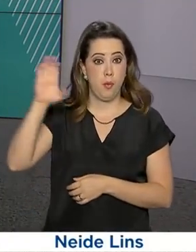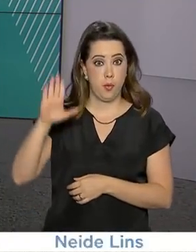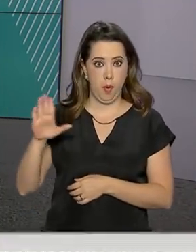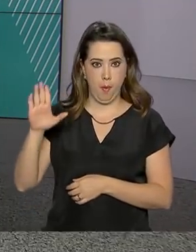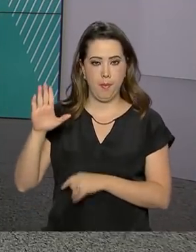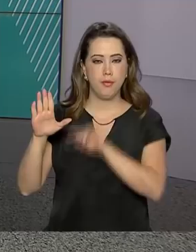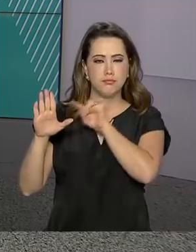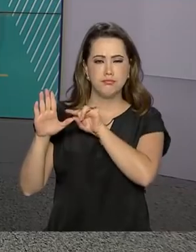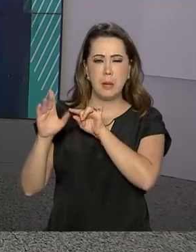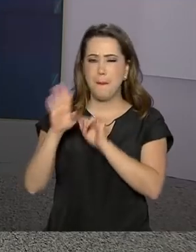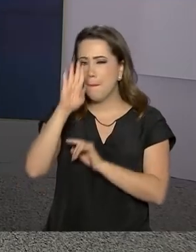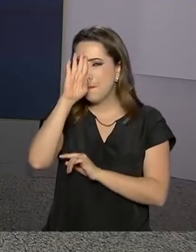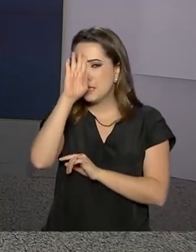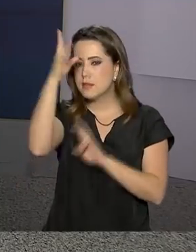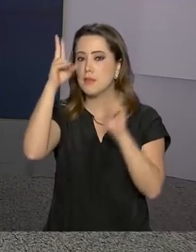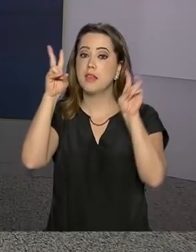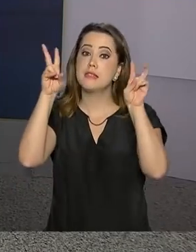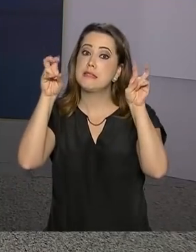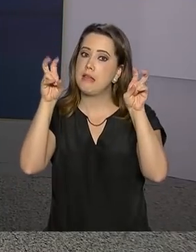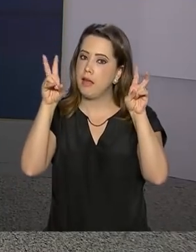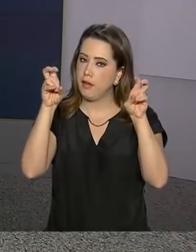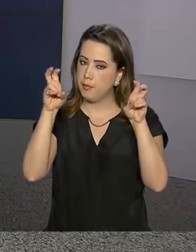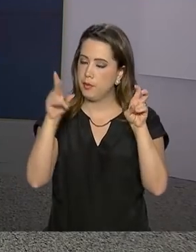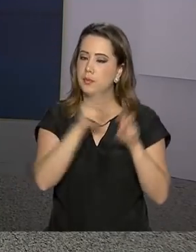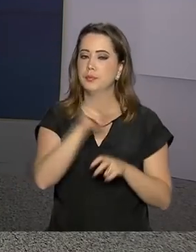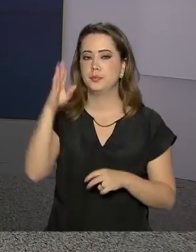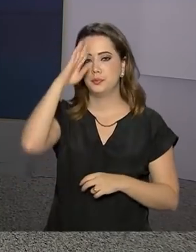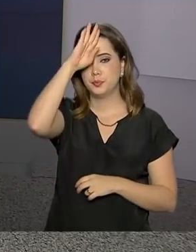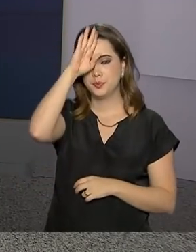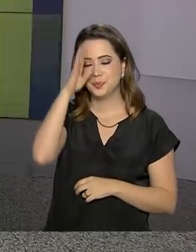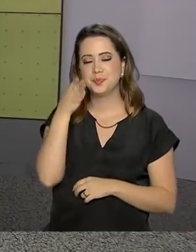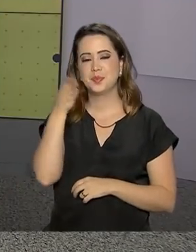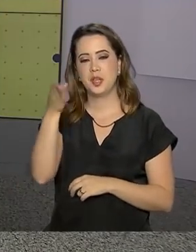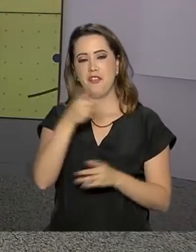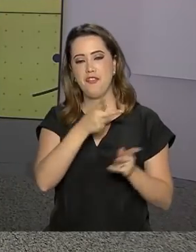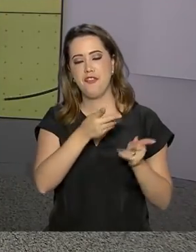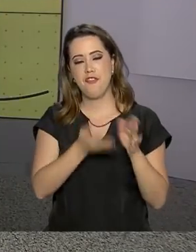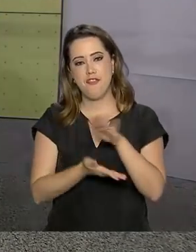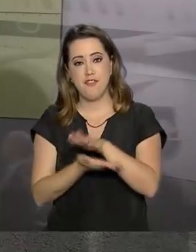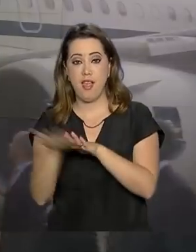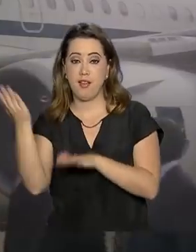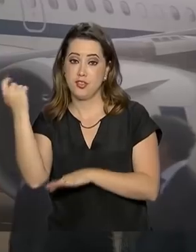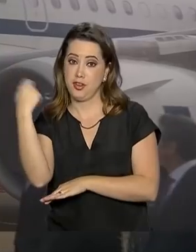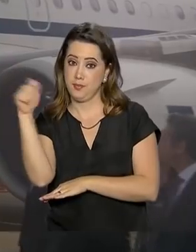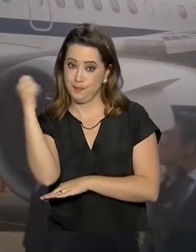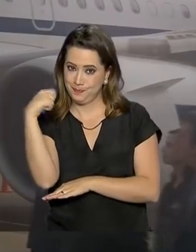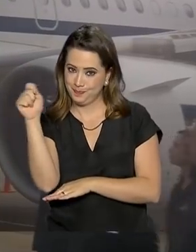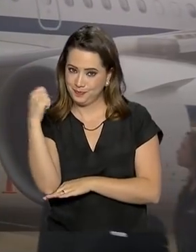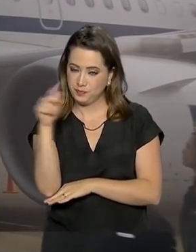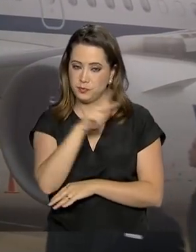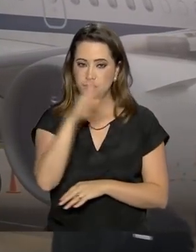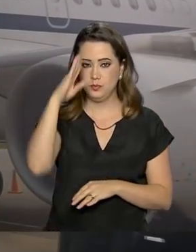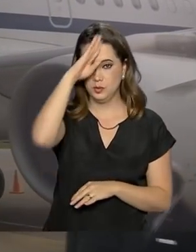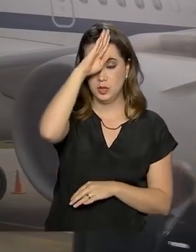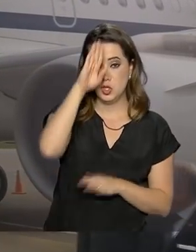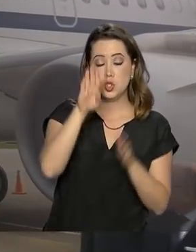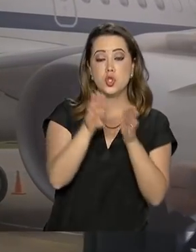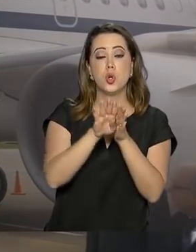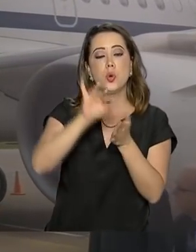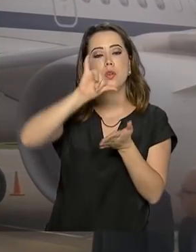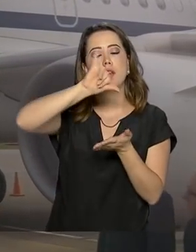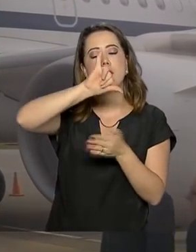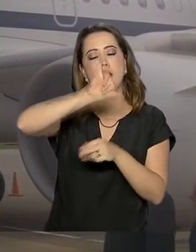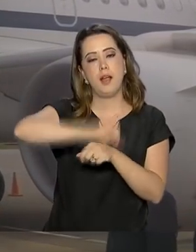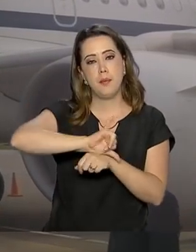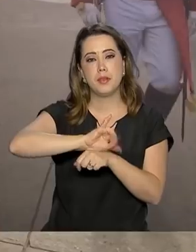sendo um dos principais assuntos da visita do presidente Jair Bolsonaro à Argentina. O presidente desembarcou em Buenos Aires no